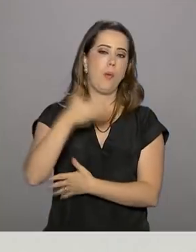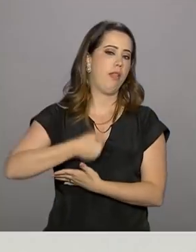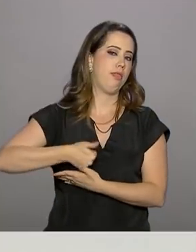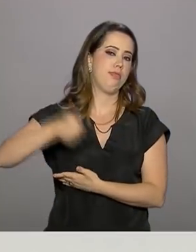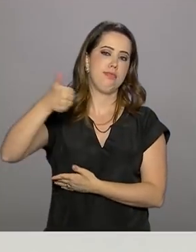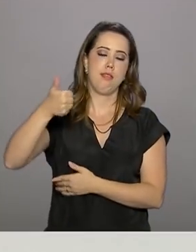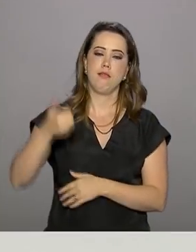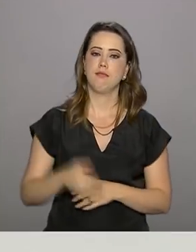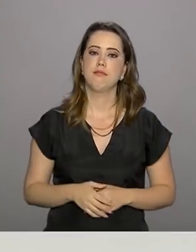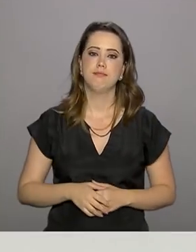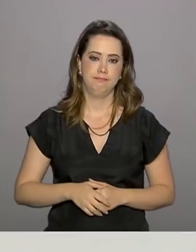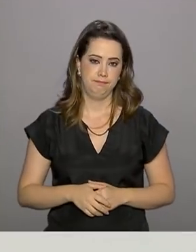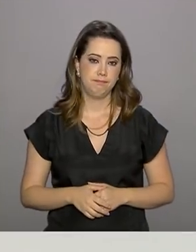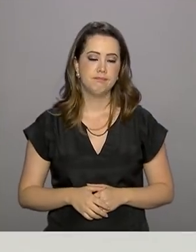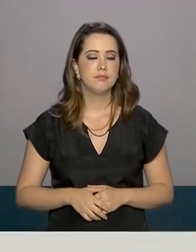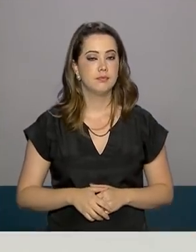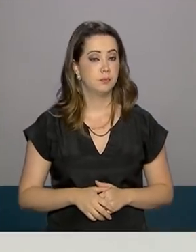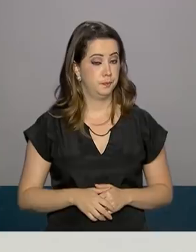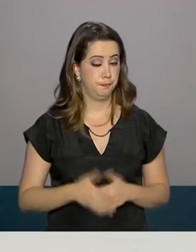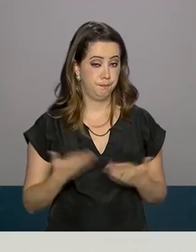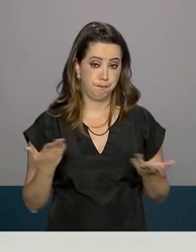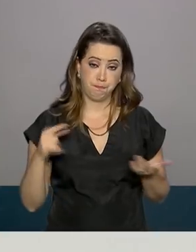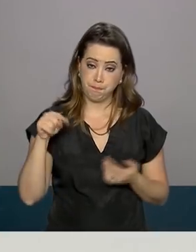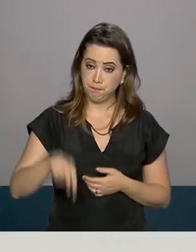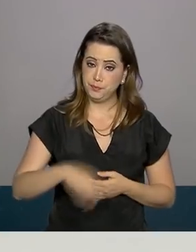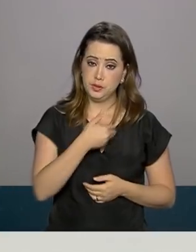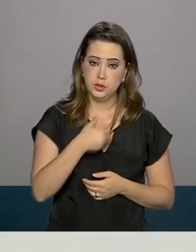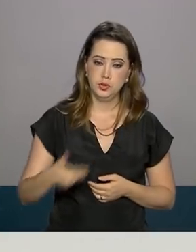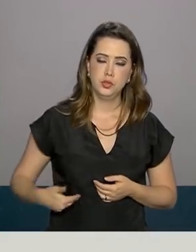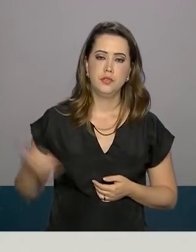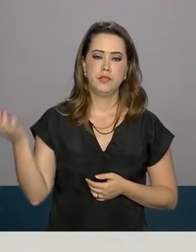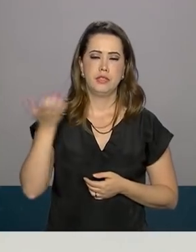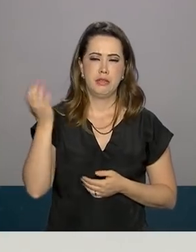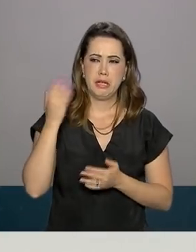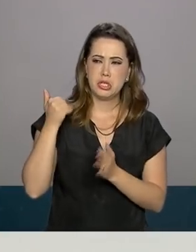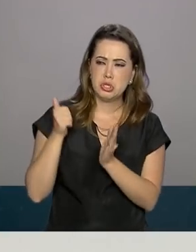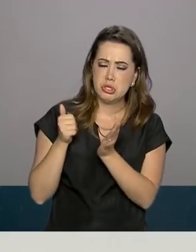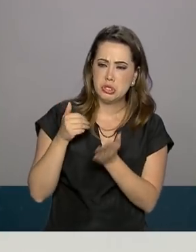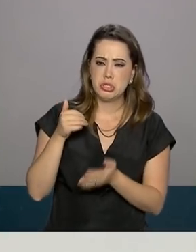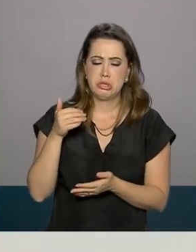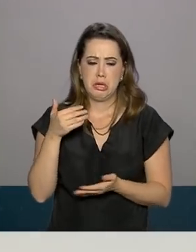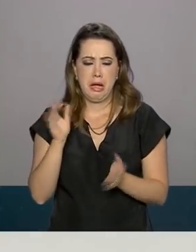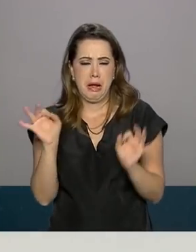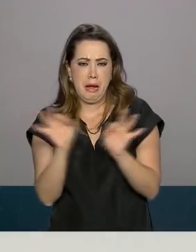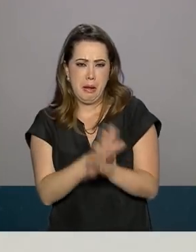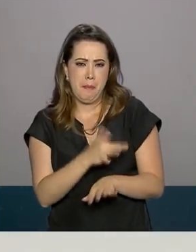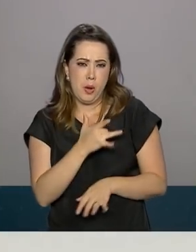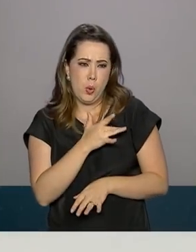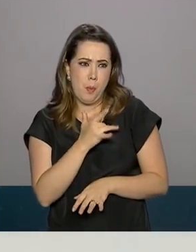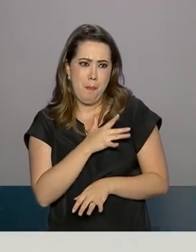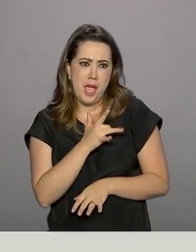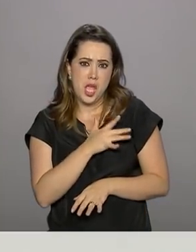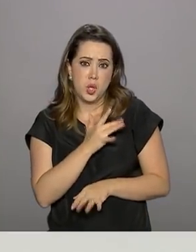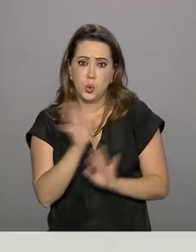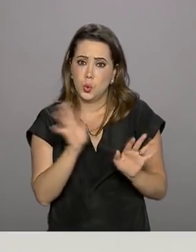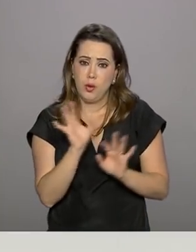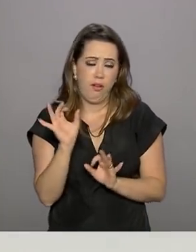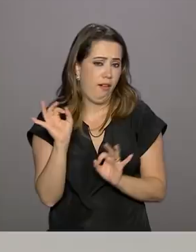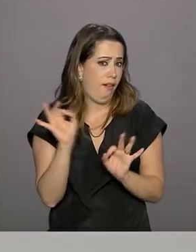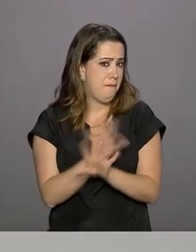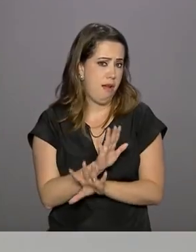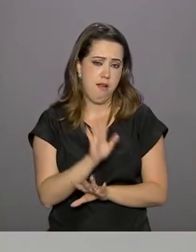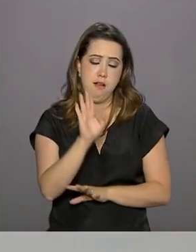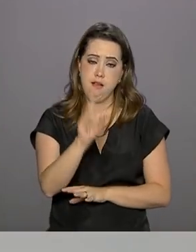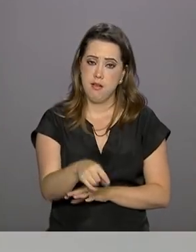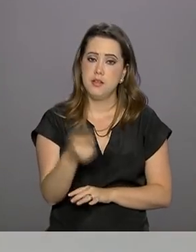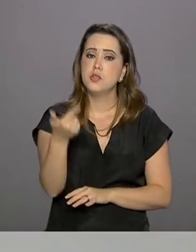ranking. Esse é um governo que quer tirar o medo do brasileiro, quer restabelecer a credibilidade,